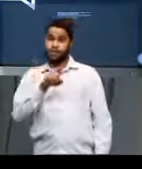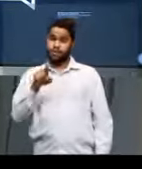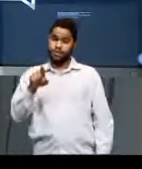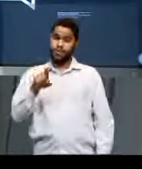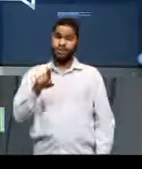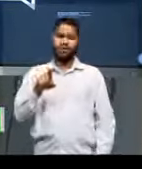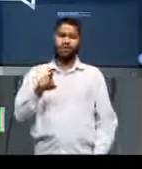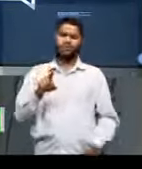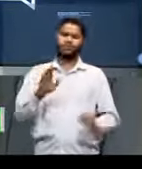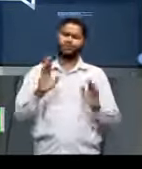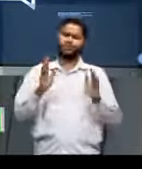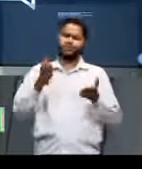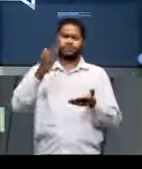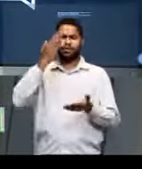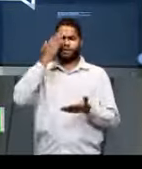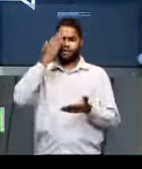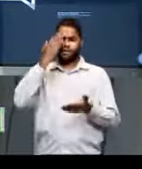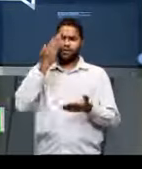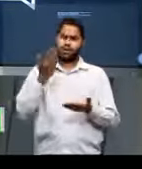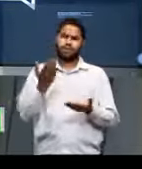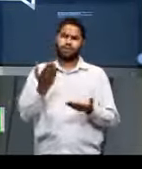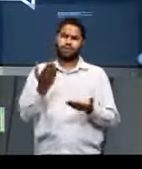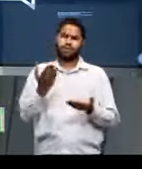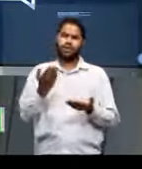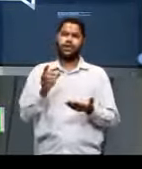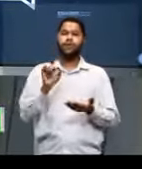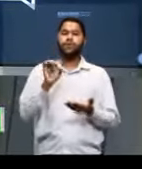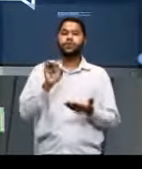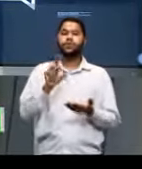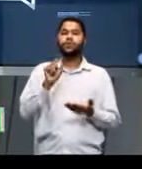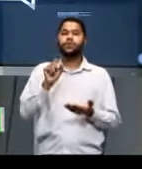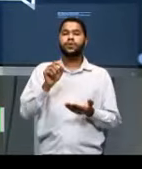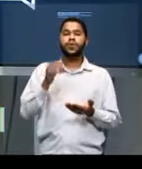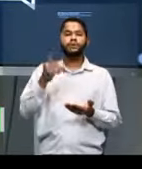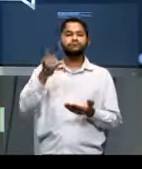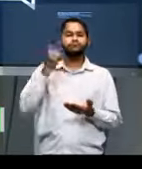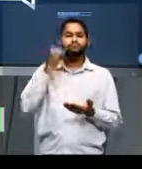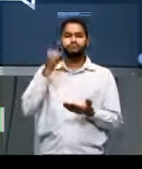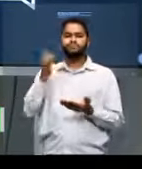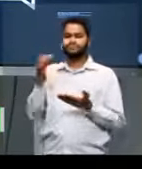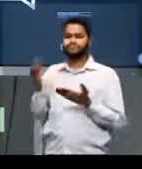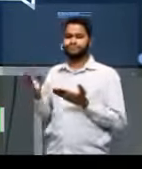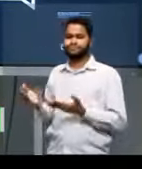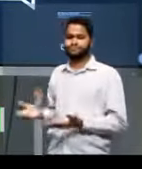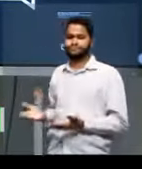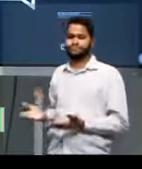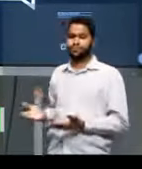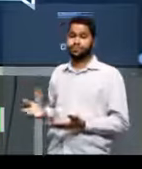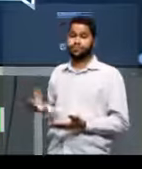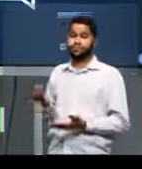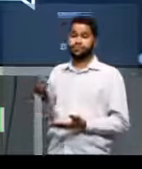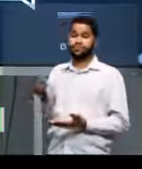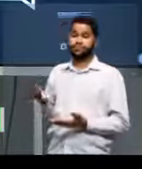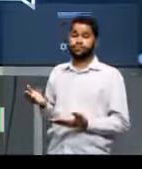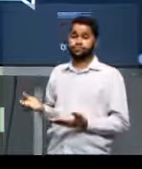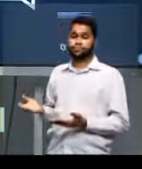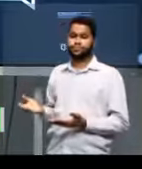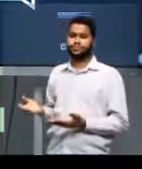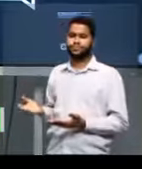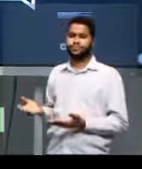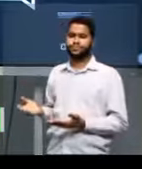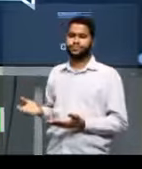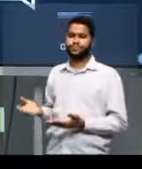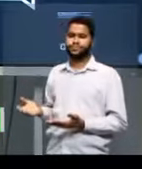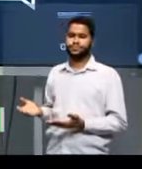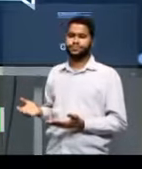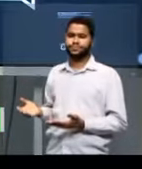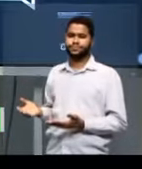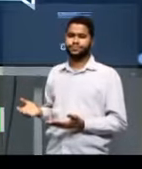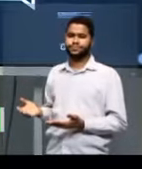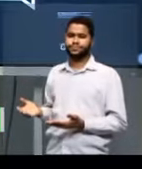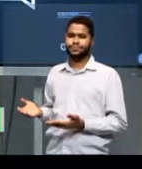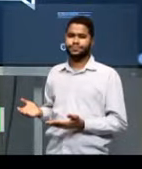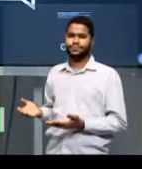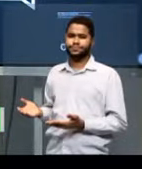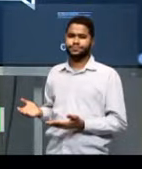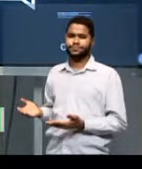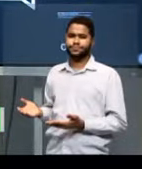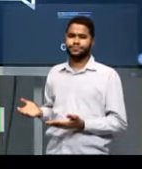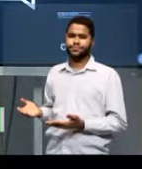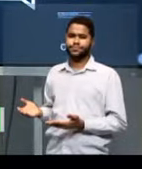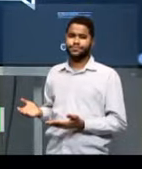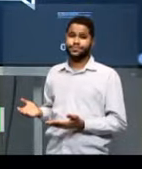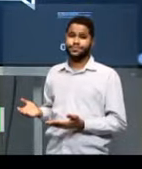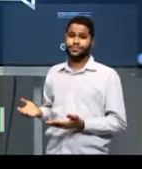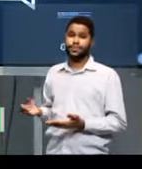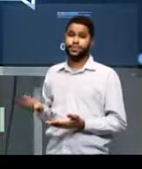estudante, já sabe como participar. É só ligar no nosso telefone fixo 31-3254